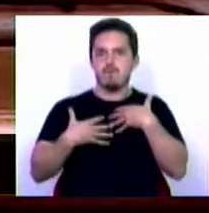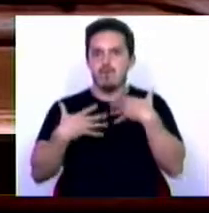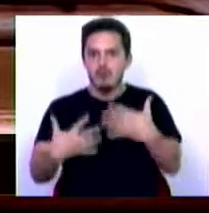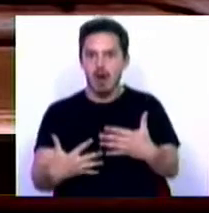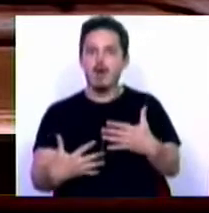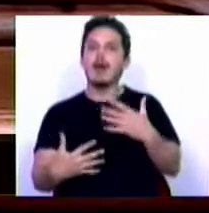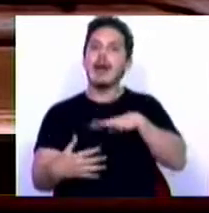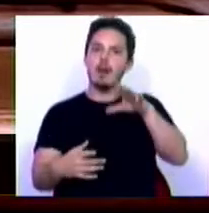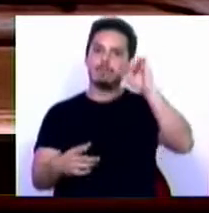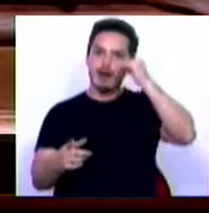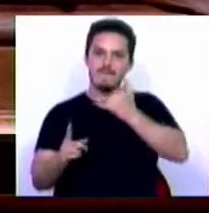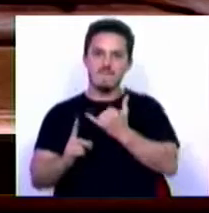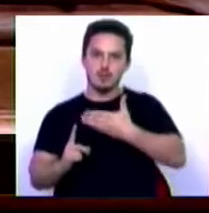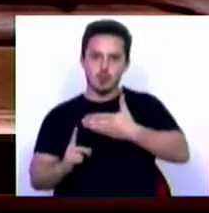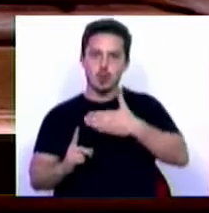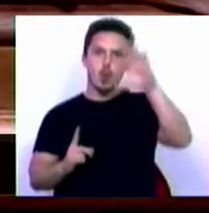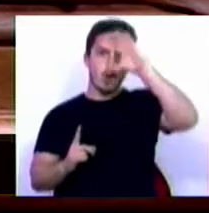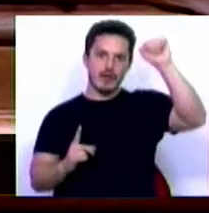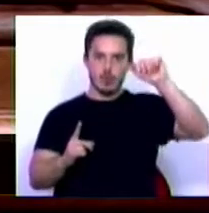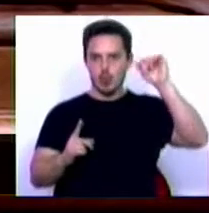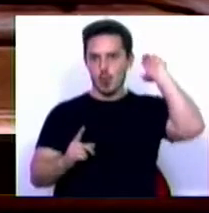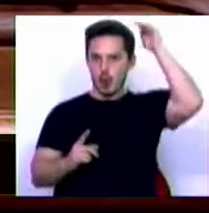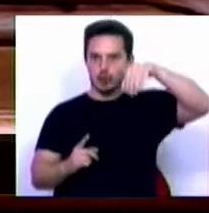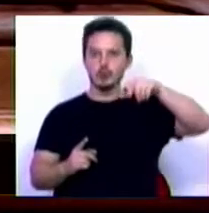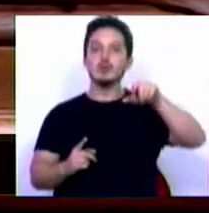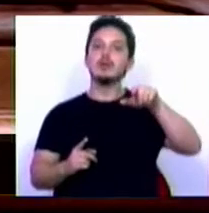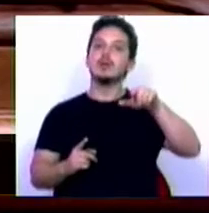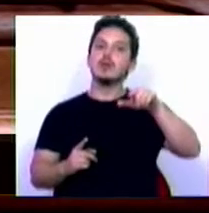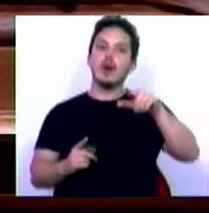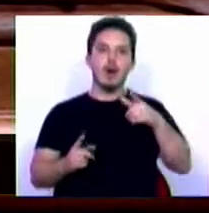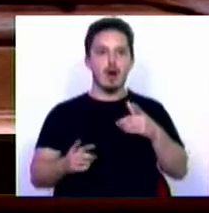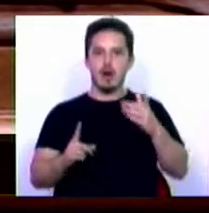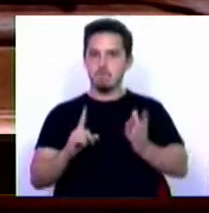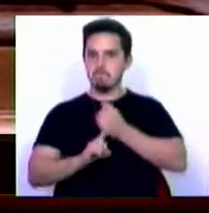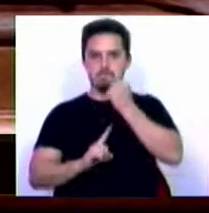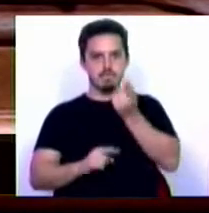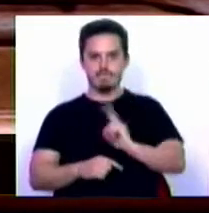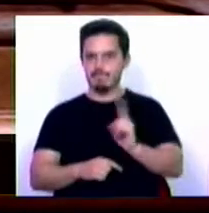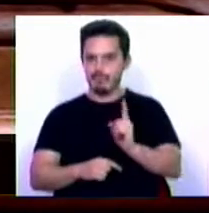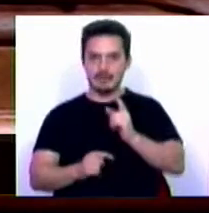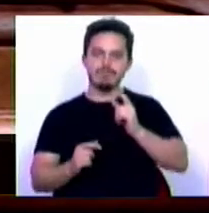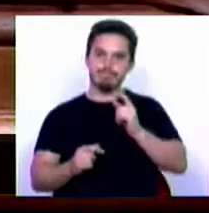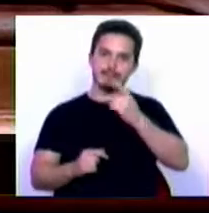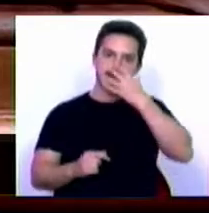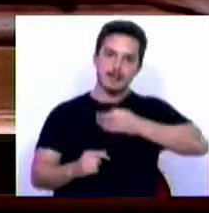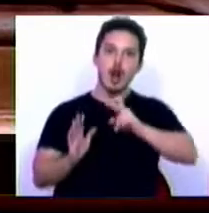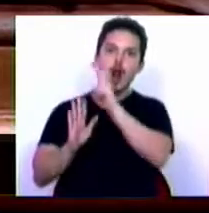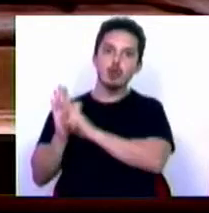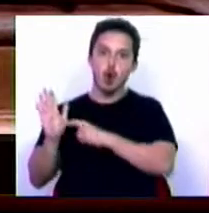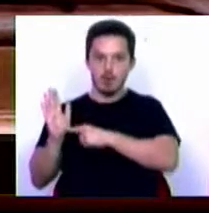querer atingir o 21º Governo Constitucional. Não conseguiu, é certo. O relatório é a